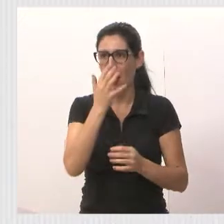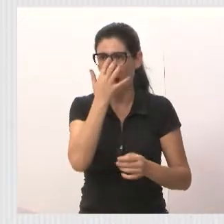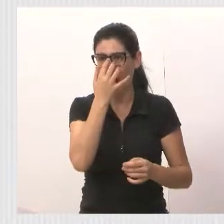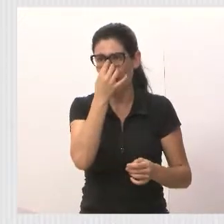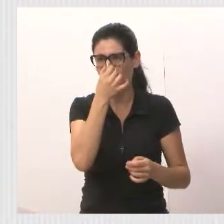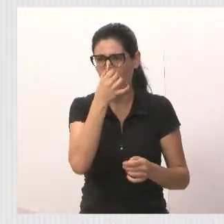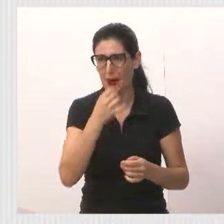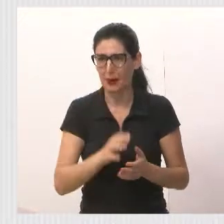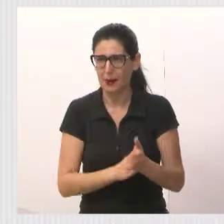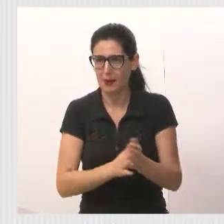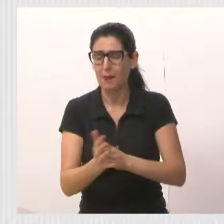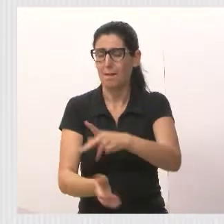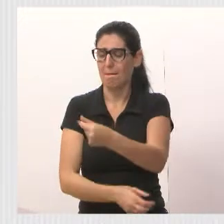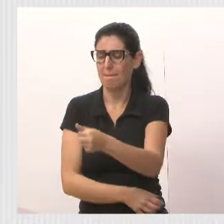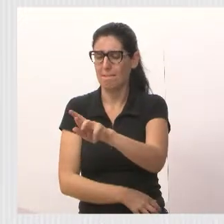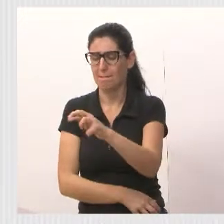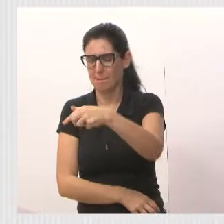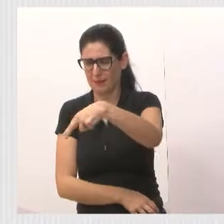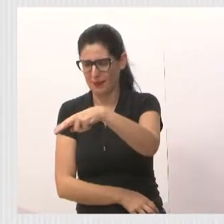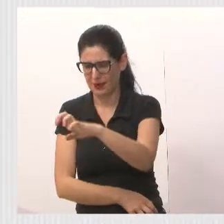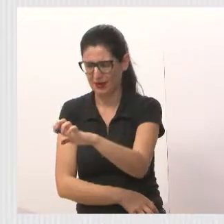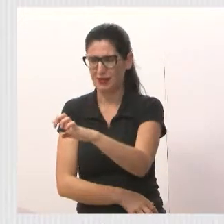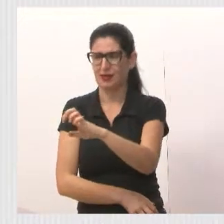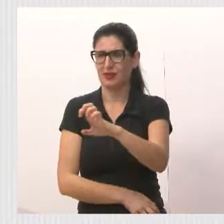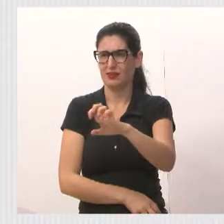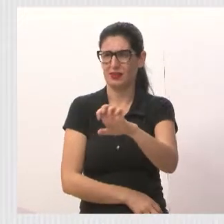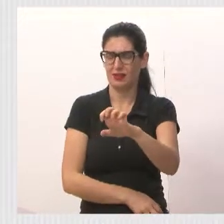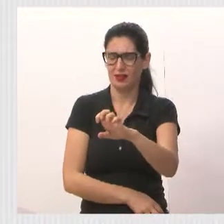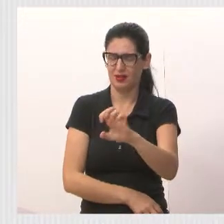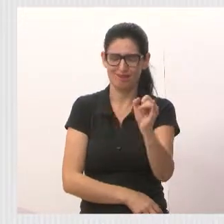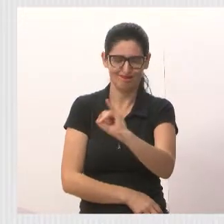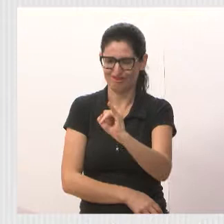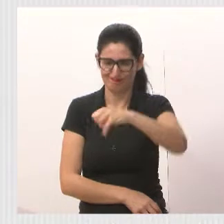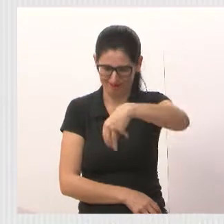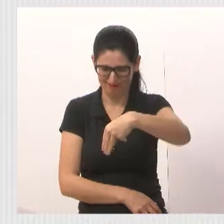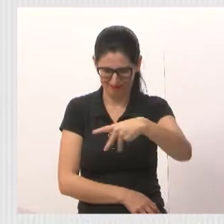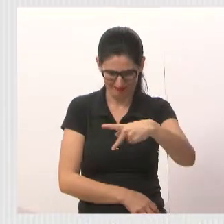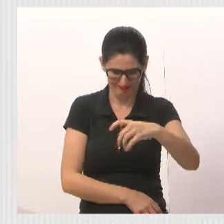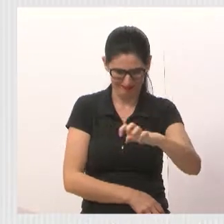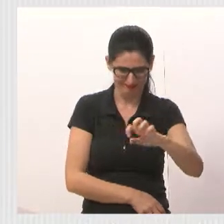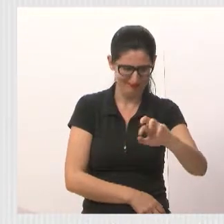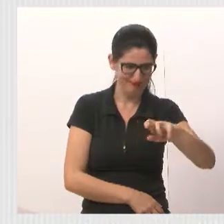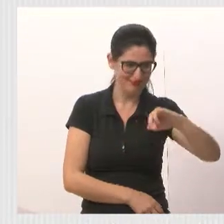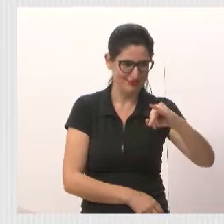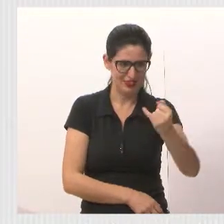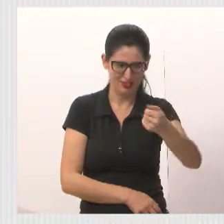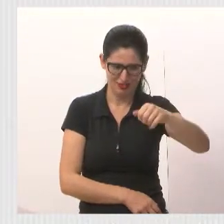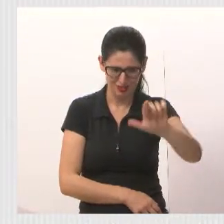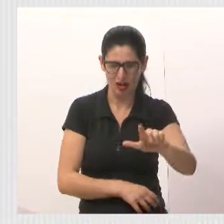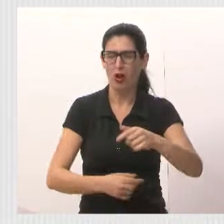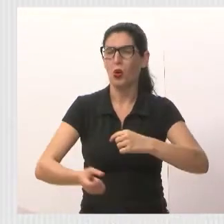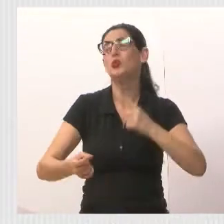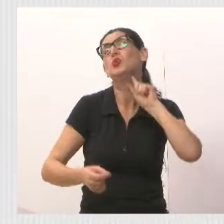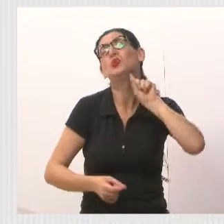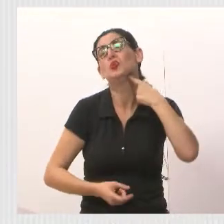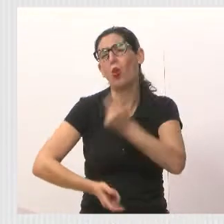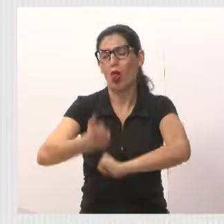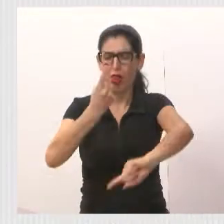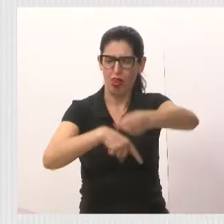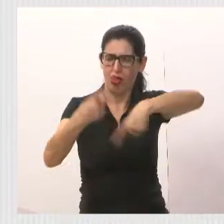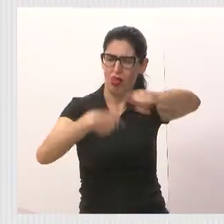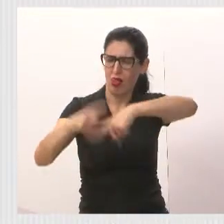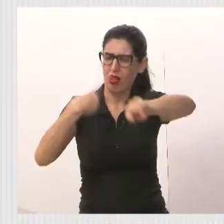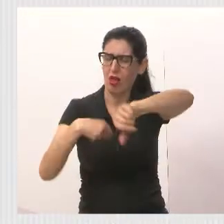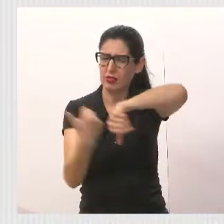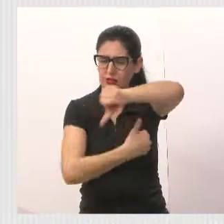no Parque Imperial, que já está fazendo o trabalho da coleta do nosso redesgoto. porque, querendo ou não, antes da